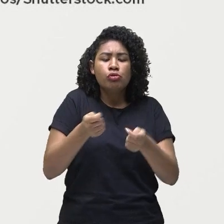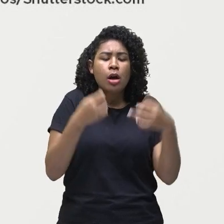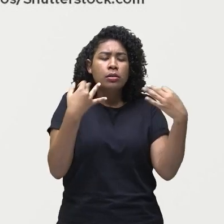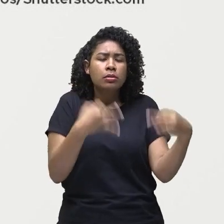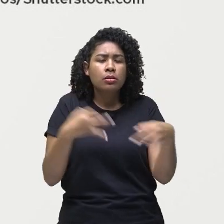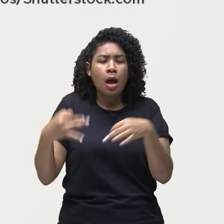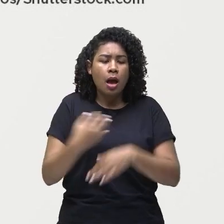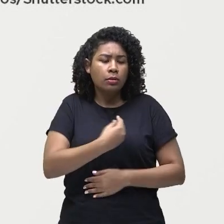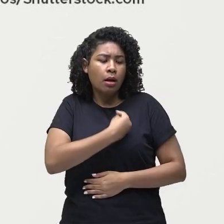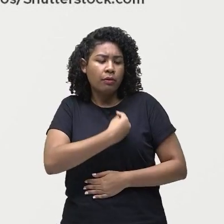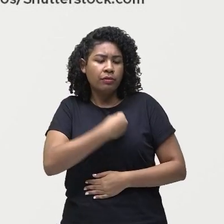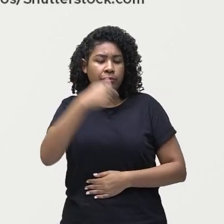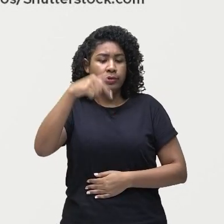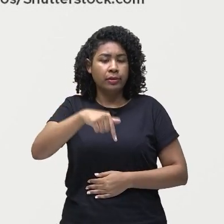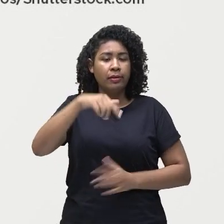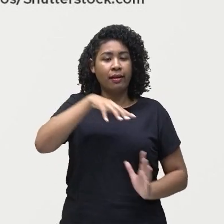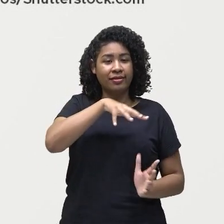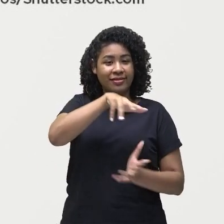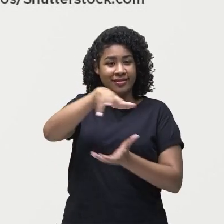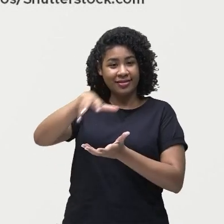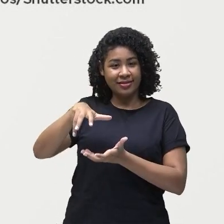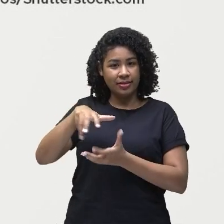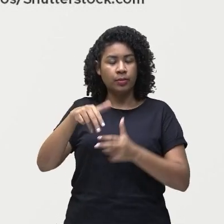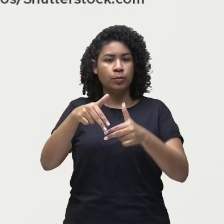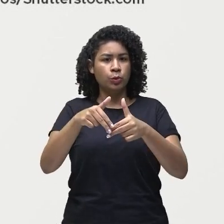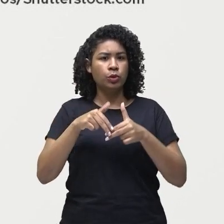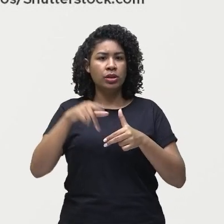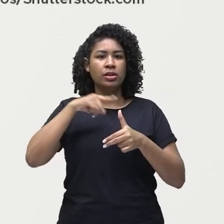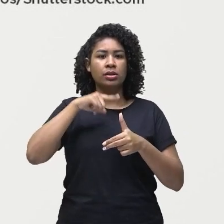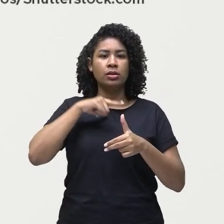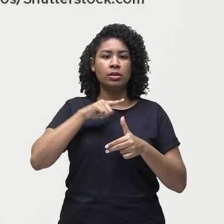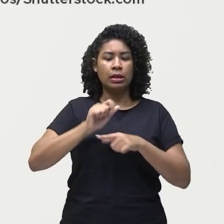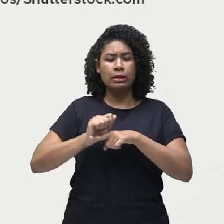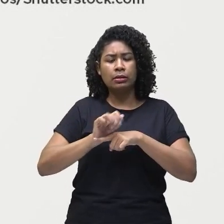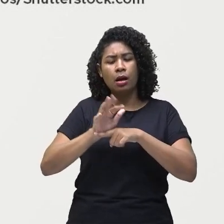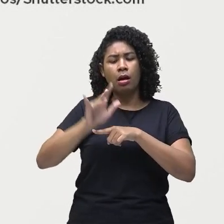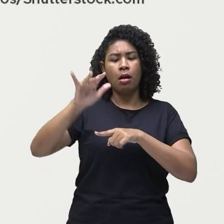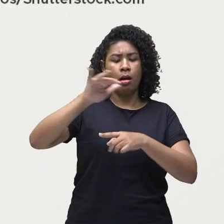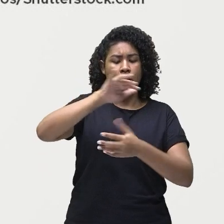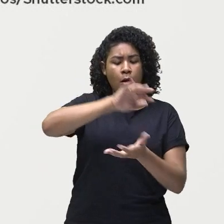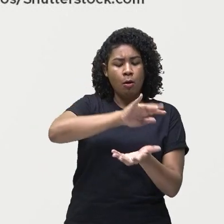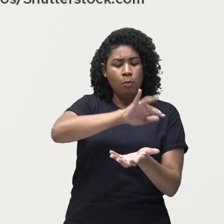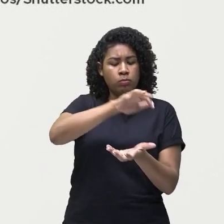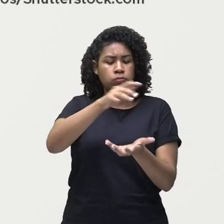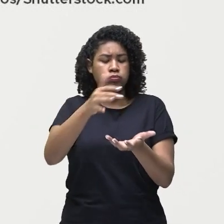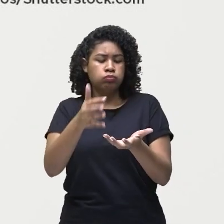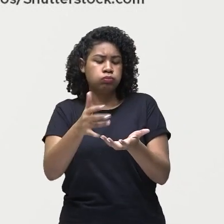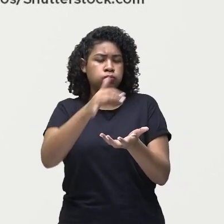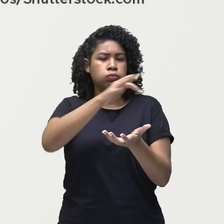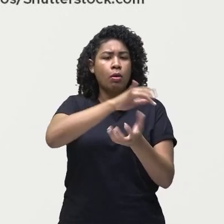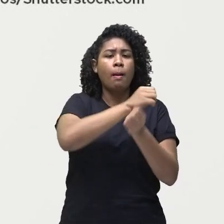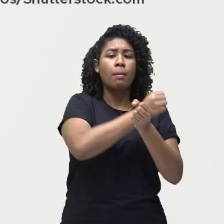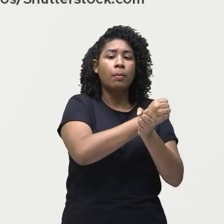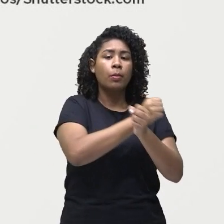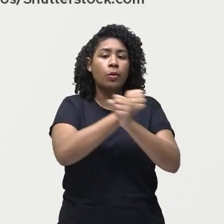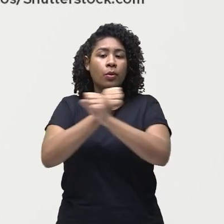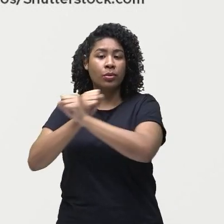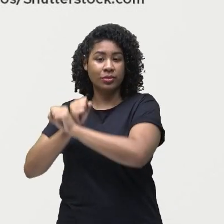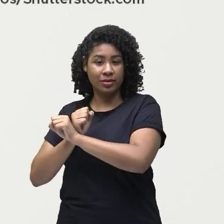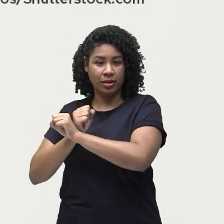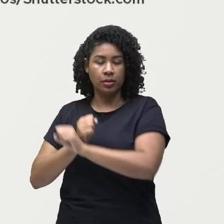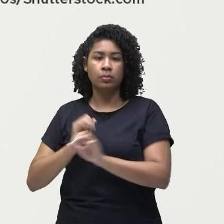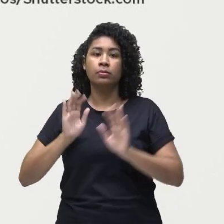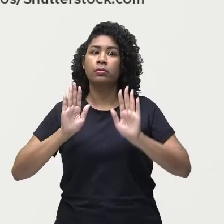ele consiste em uma camada de gases que envolve o planeta o aquecimento